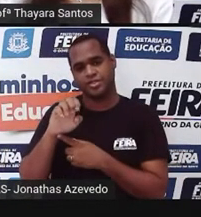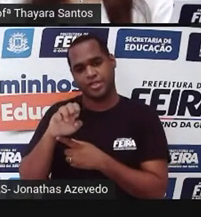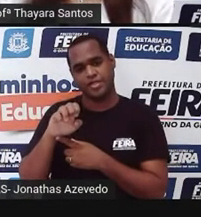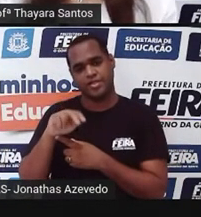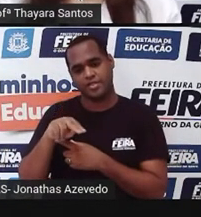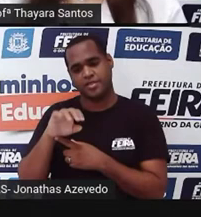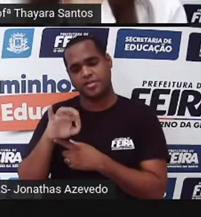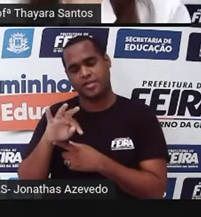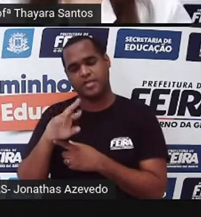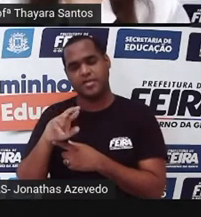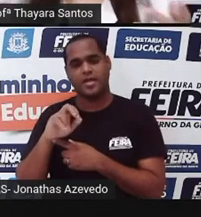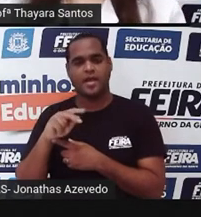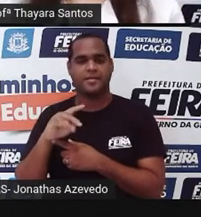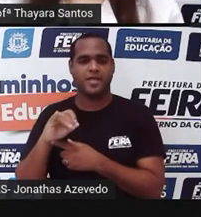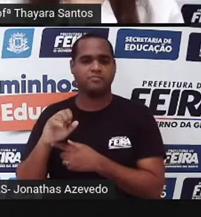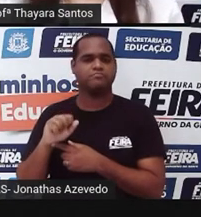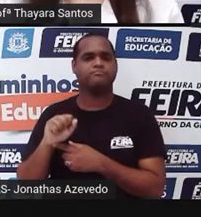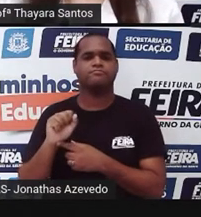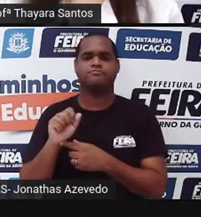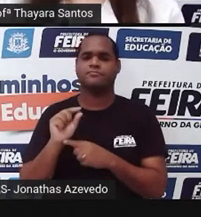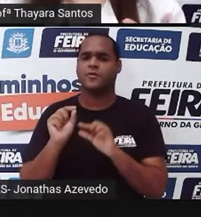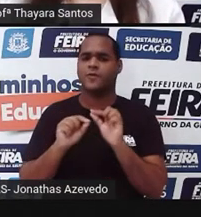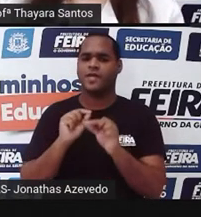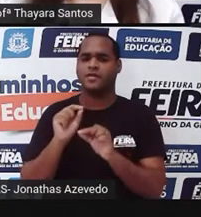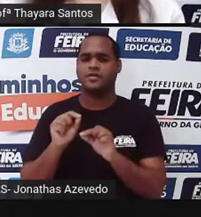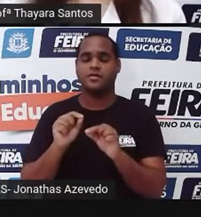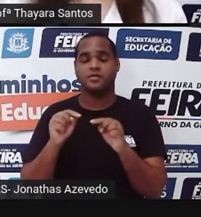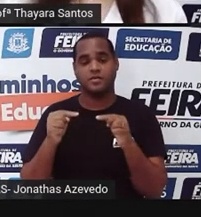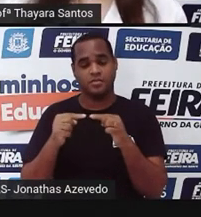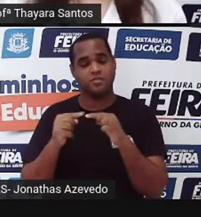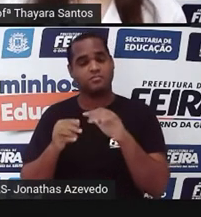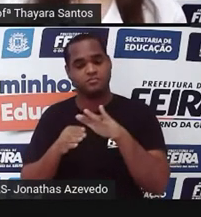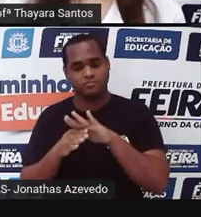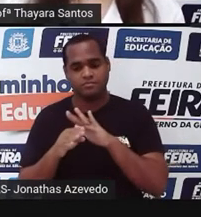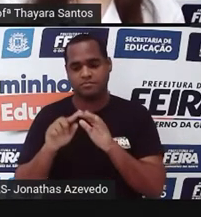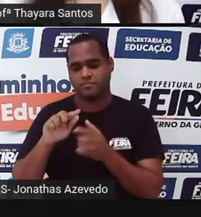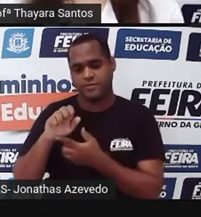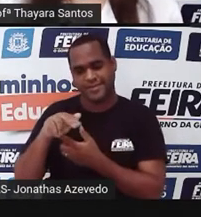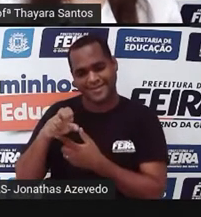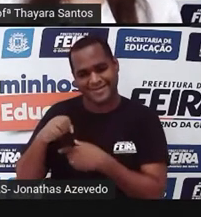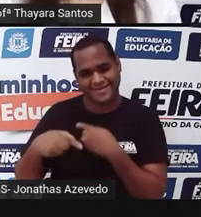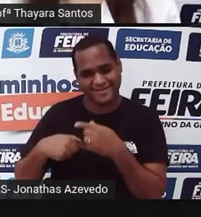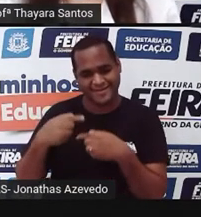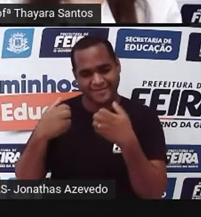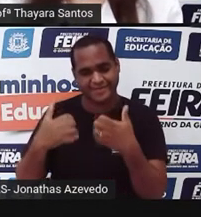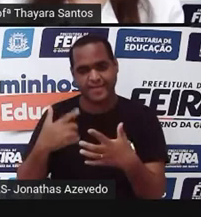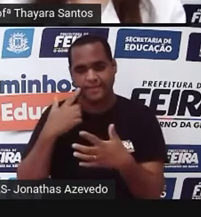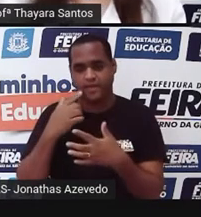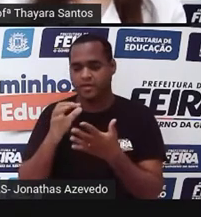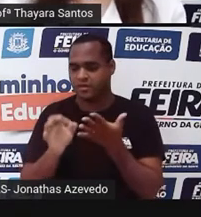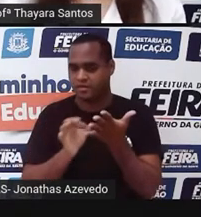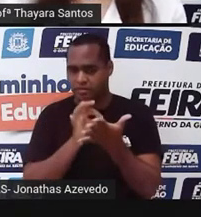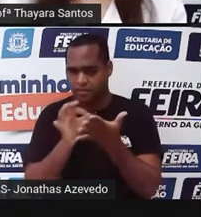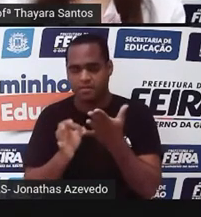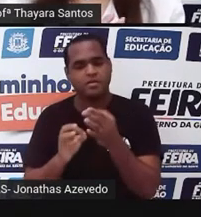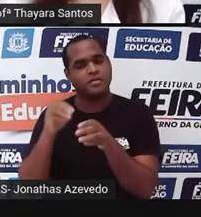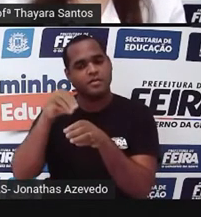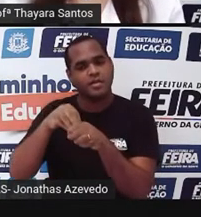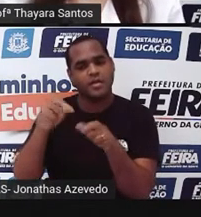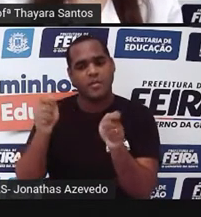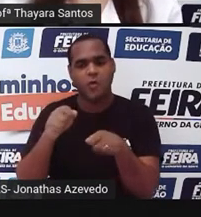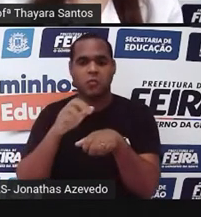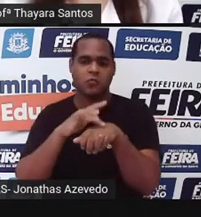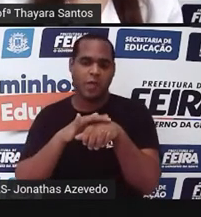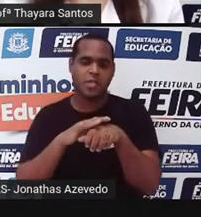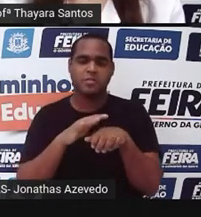E o que é isso? Ela consiste na inserção de genes nas células e nos tecidos de um indivíduo pra tratamento de uma